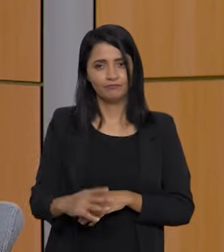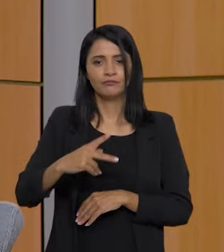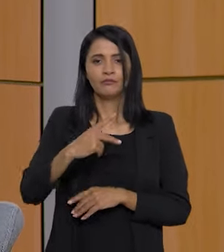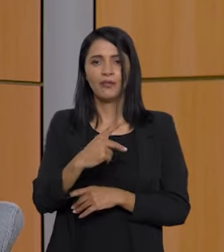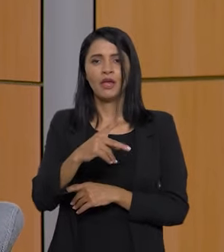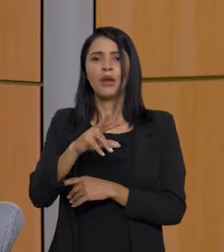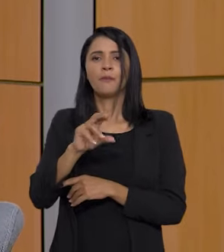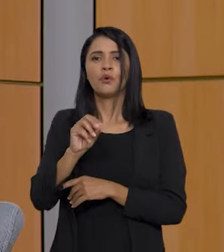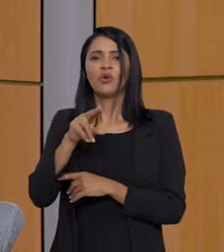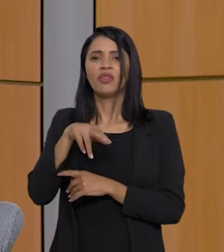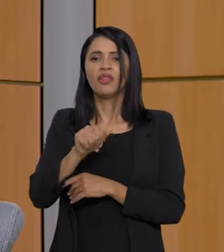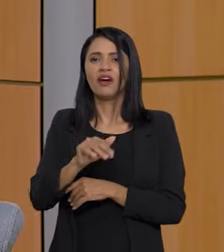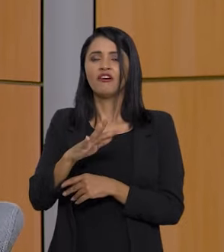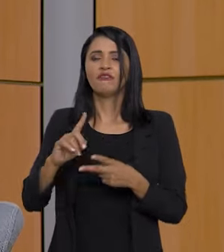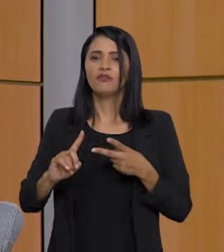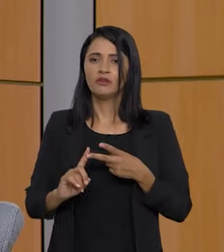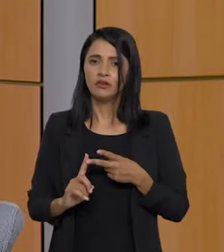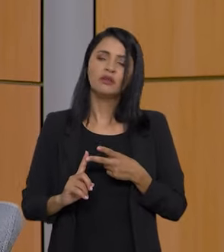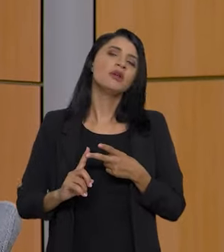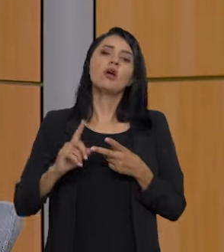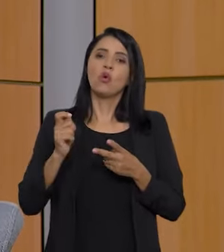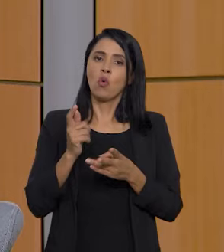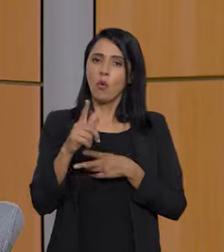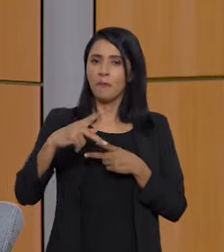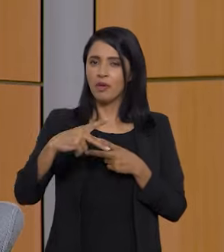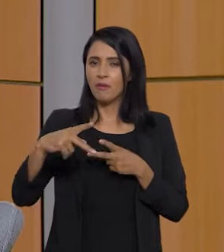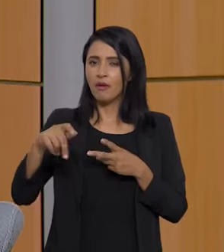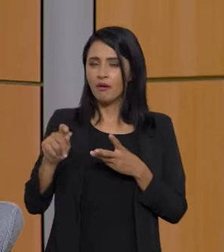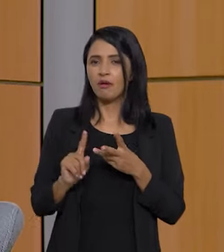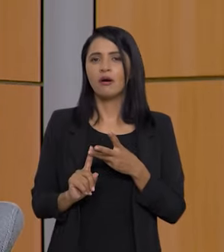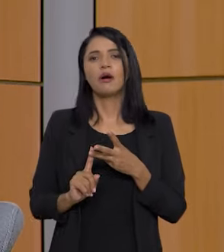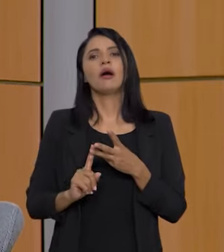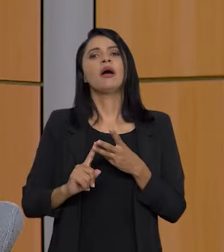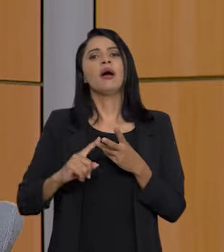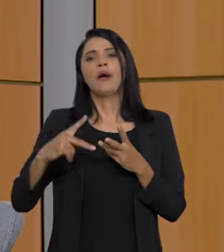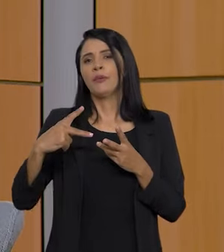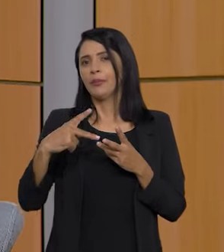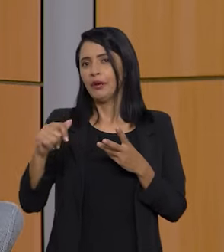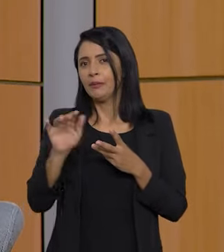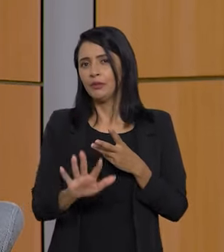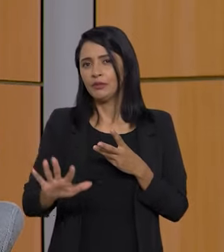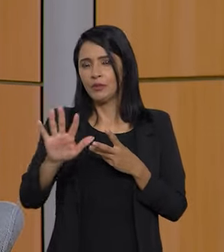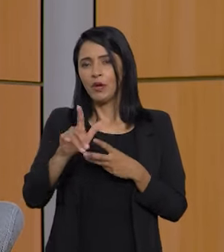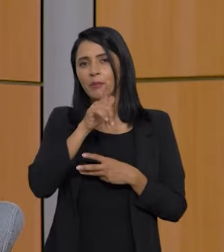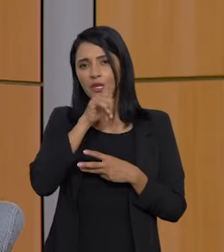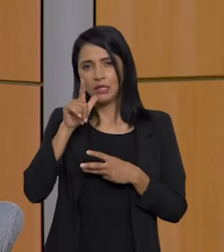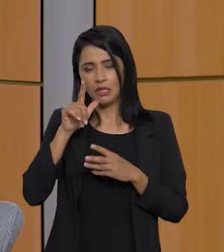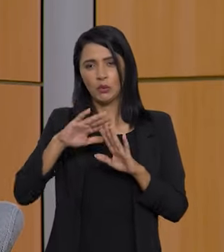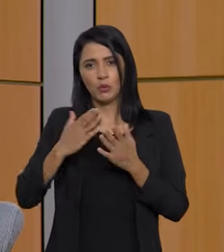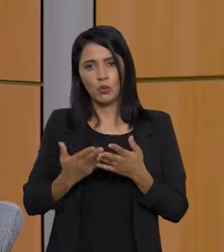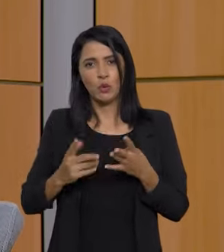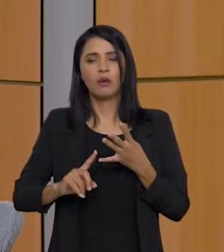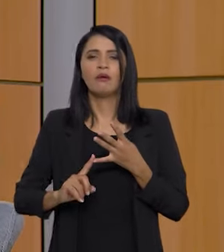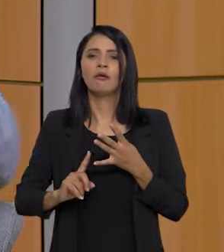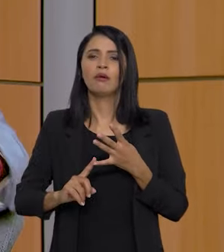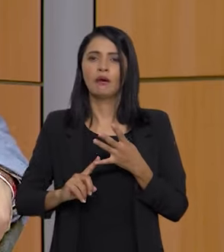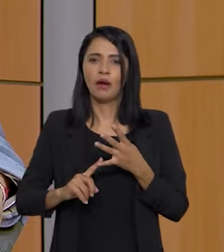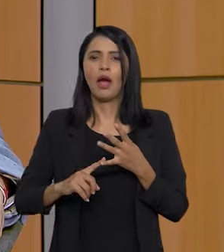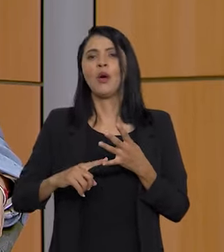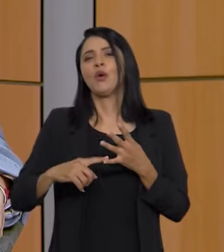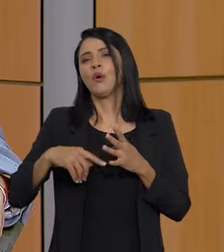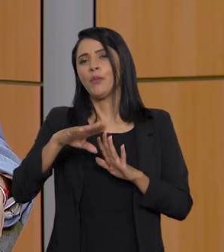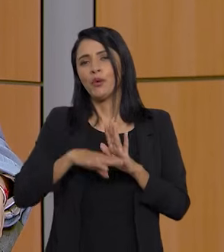O Pronaf, o Programa de Aquisição de Alimentos, o Programa Nacional de Alimentação Escolar, o